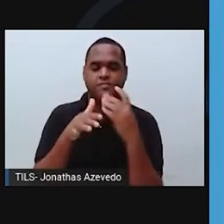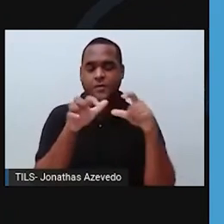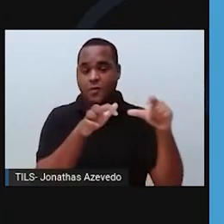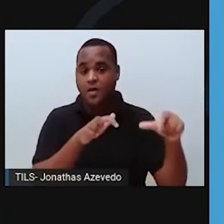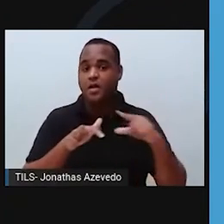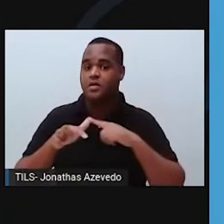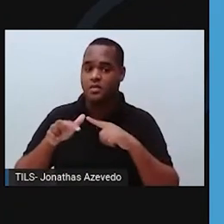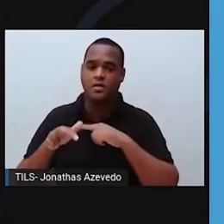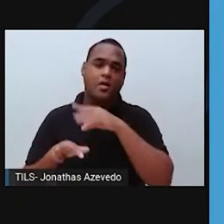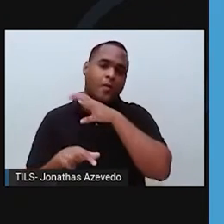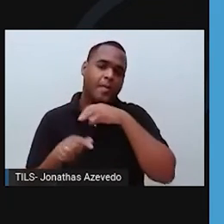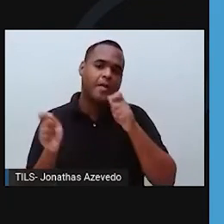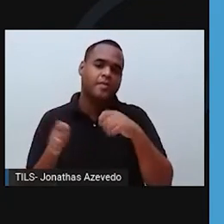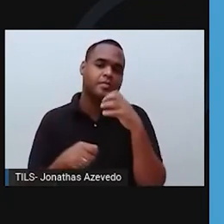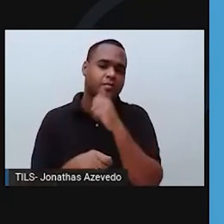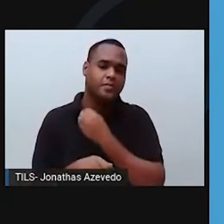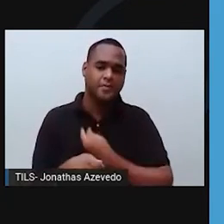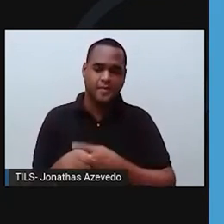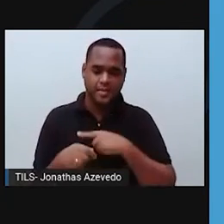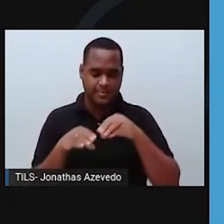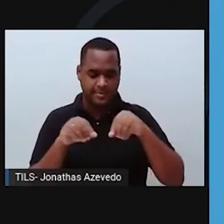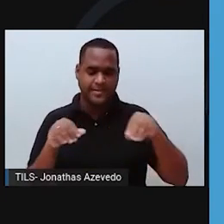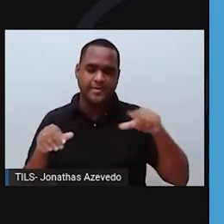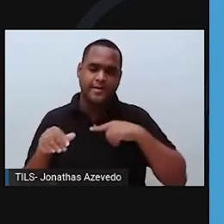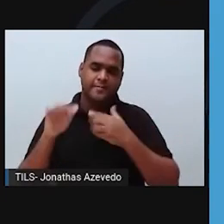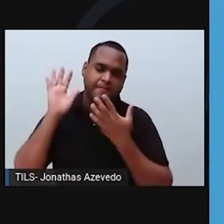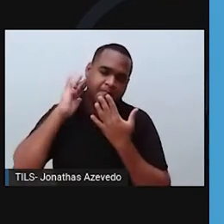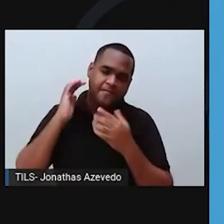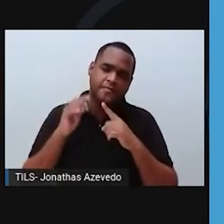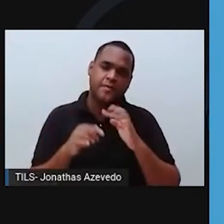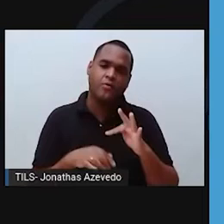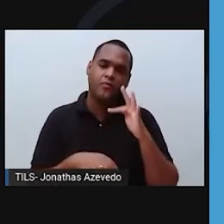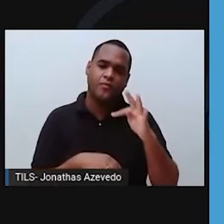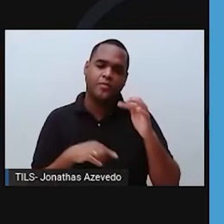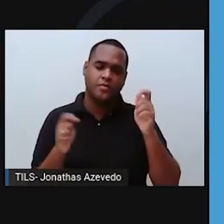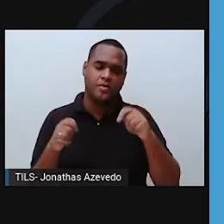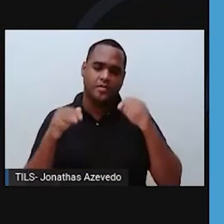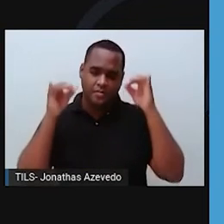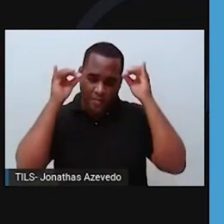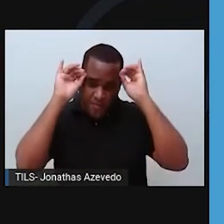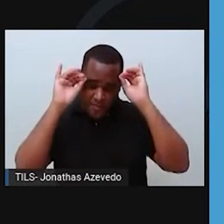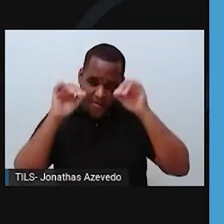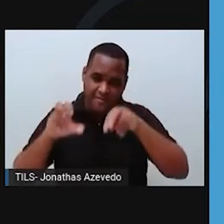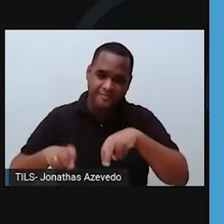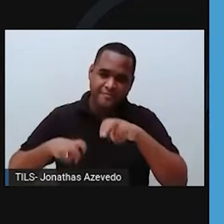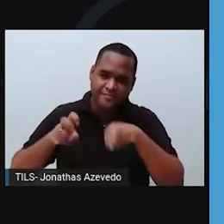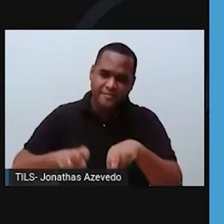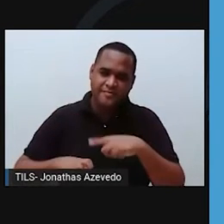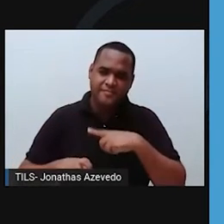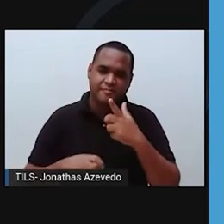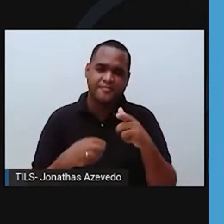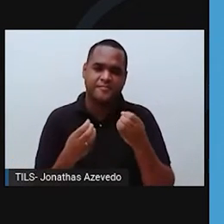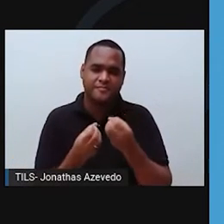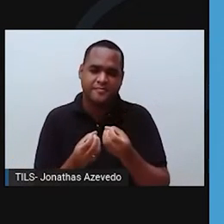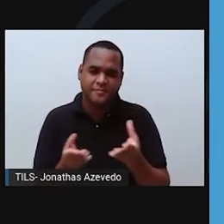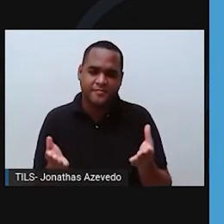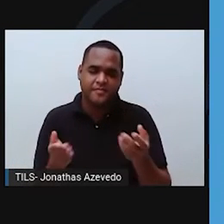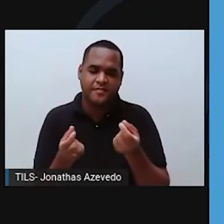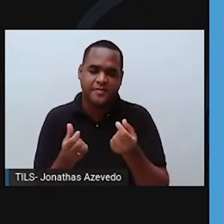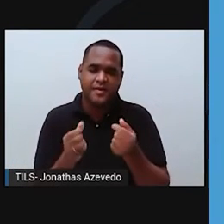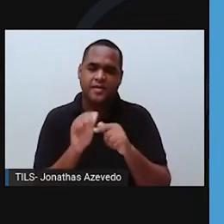conservação, demarcação de terras indígenas, monitoramento completo da cadeia pecuária, investimento e compra de empresas